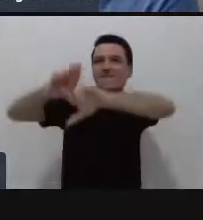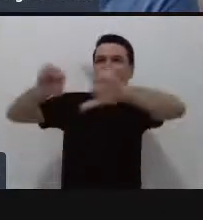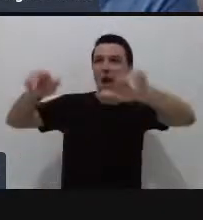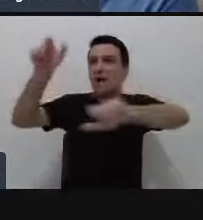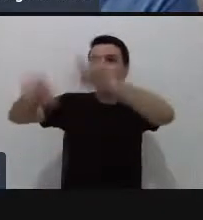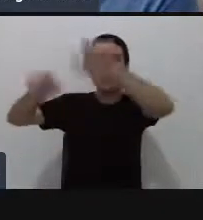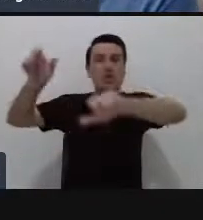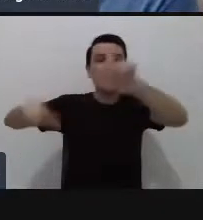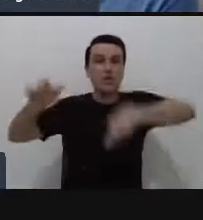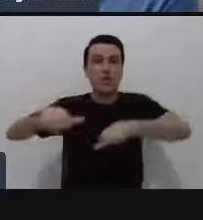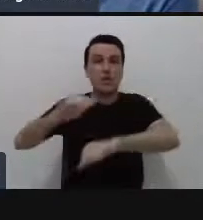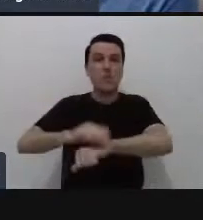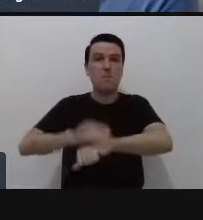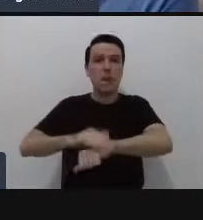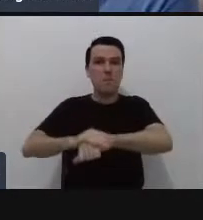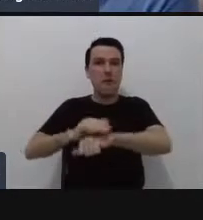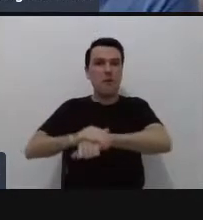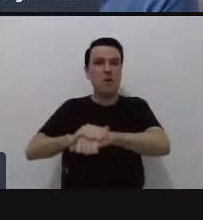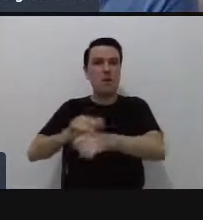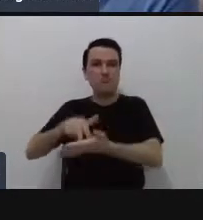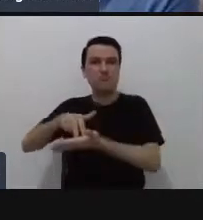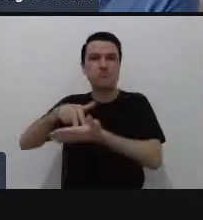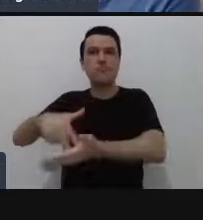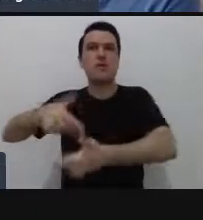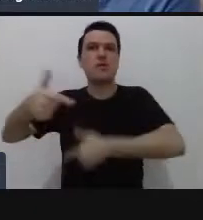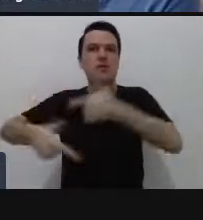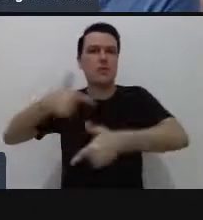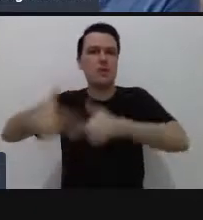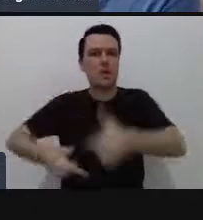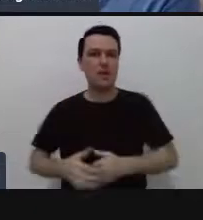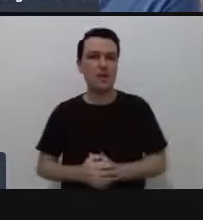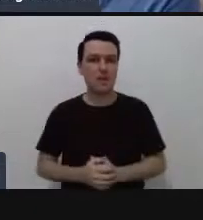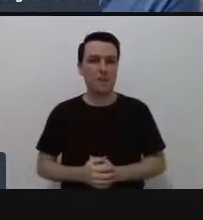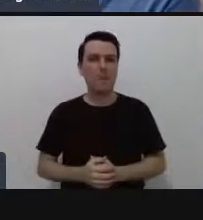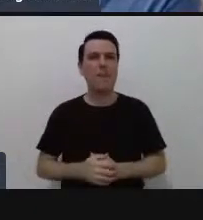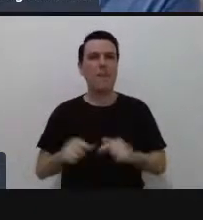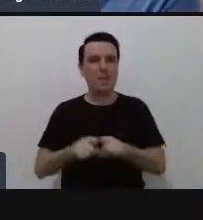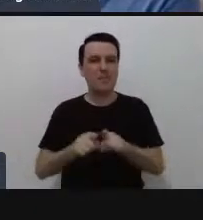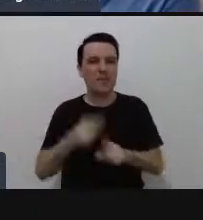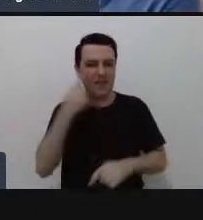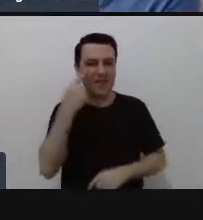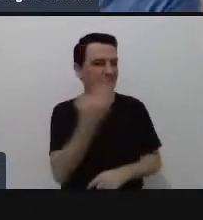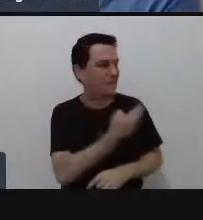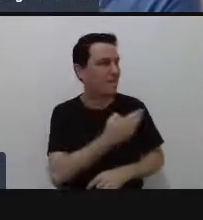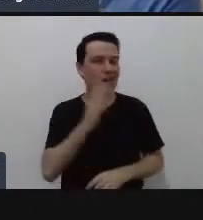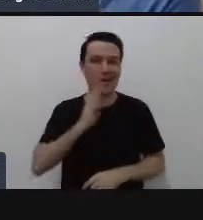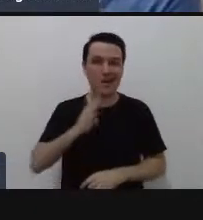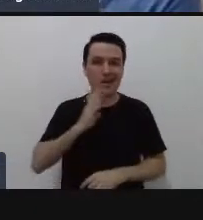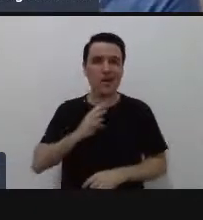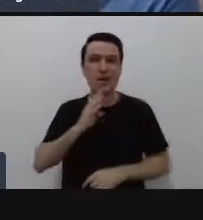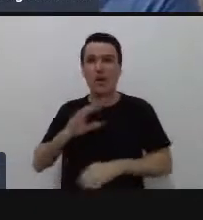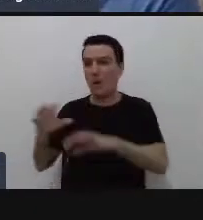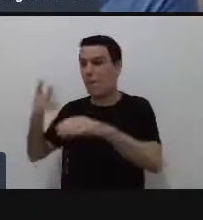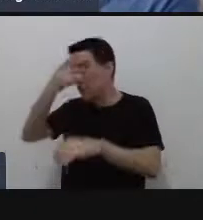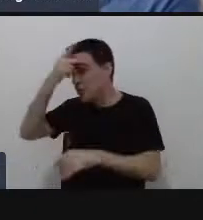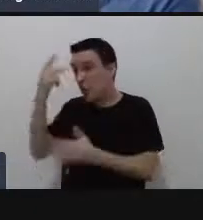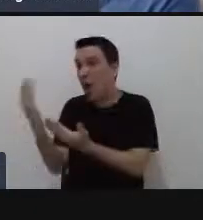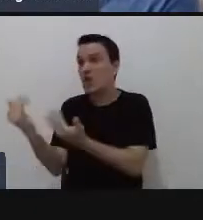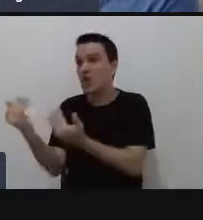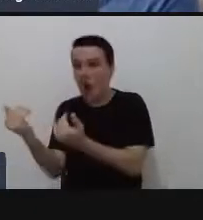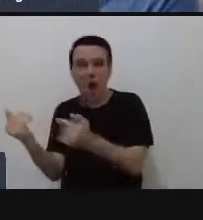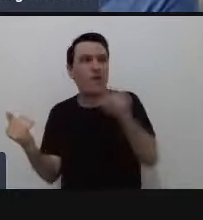sociedade. Isso aqui foi muito legal também, as pessoas mais jovens ajudando os mais velhos